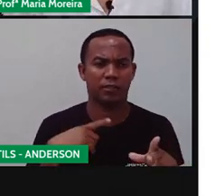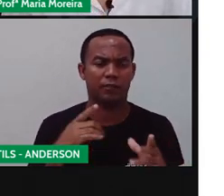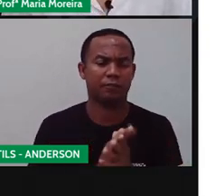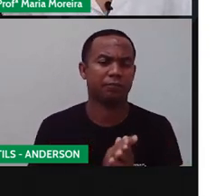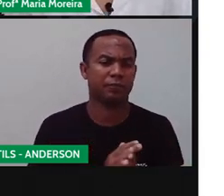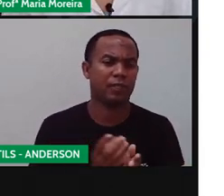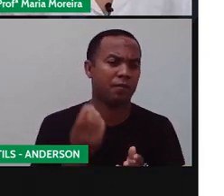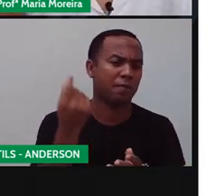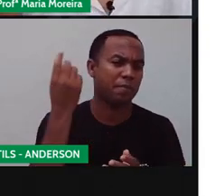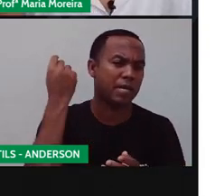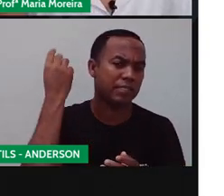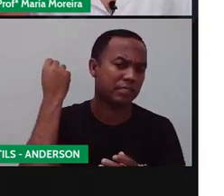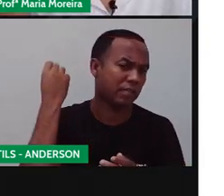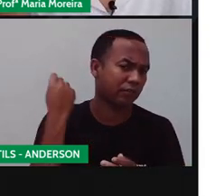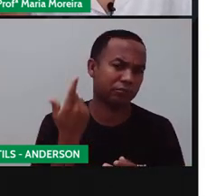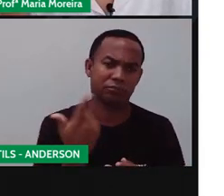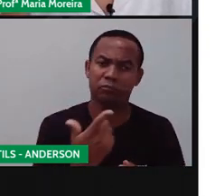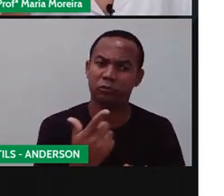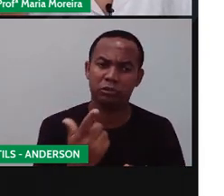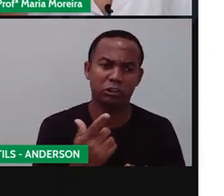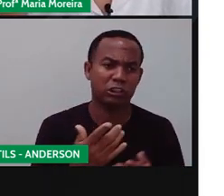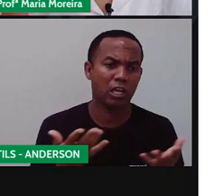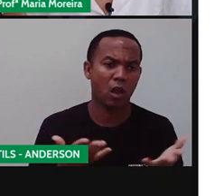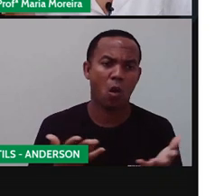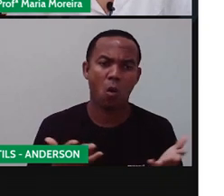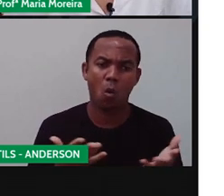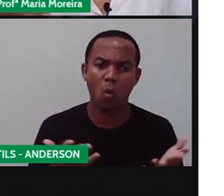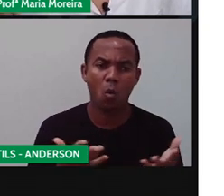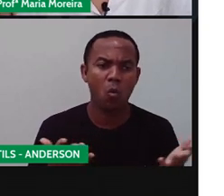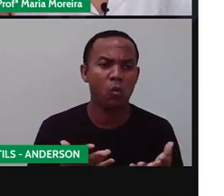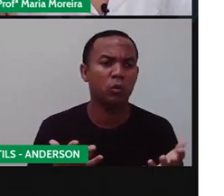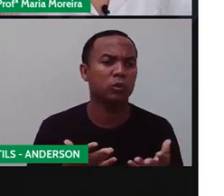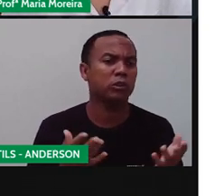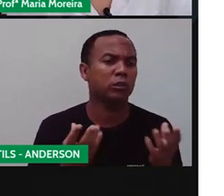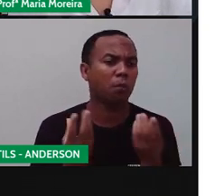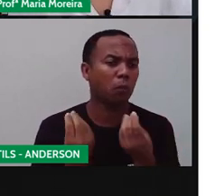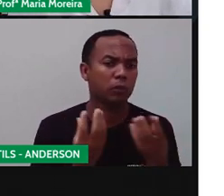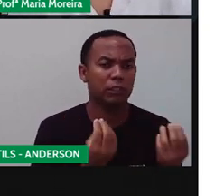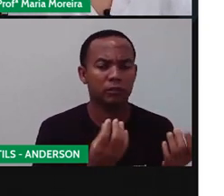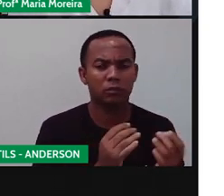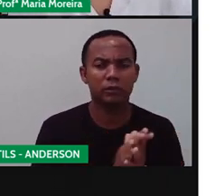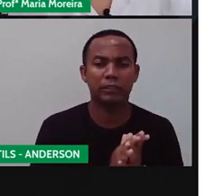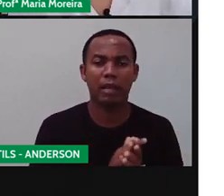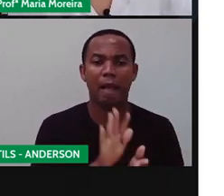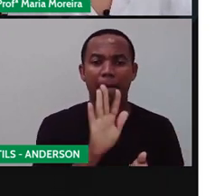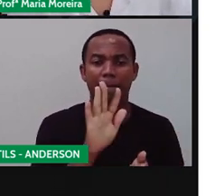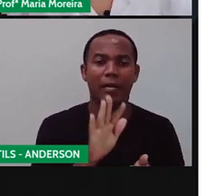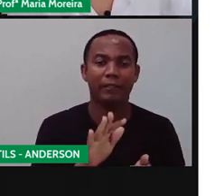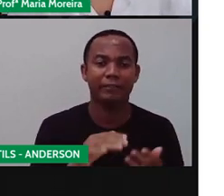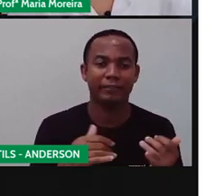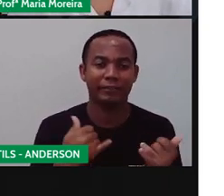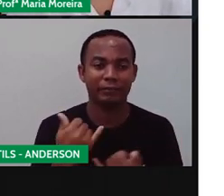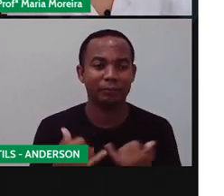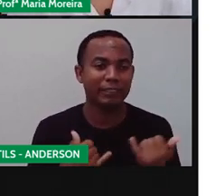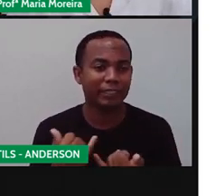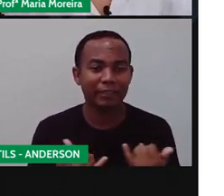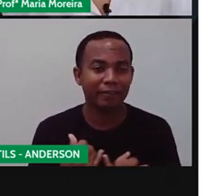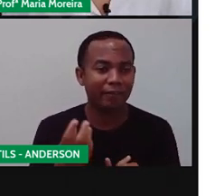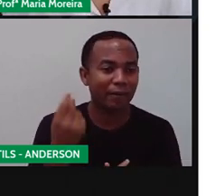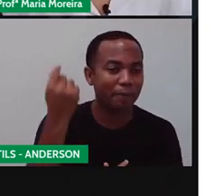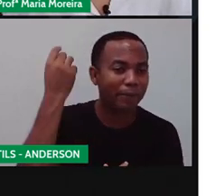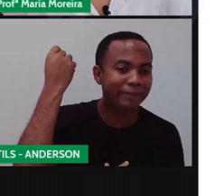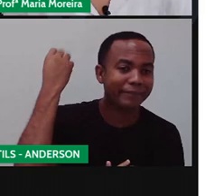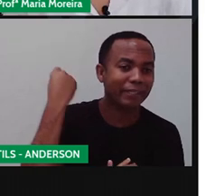Então, as crianças precisavam o que? Ó, ficarem usando aquilo que a Pró Maria adora falar para vocês usarem, a criatividade